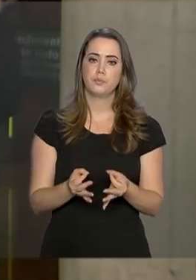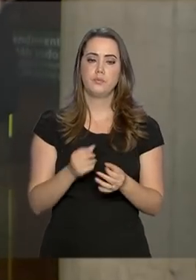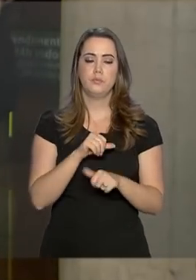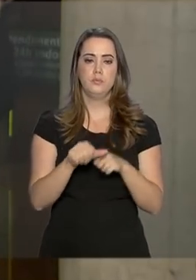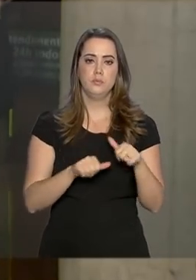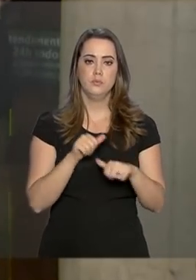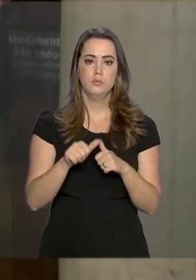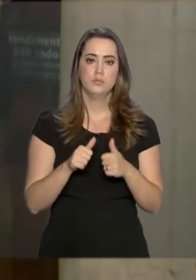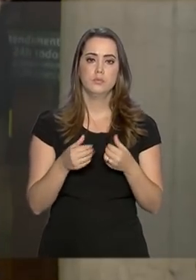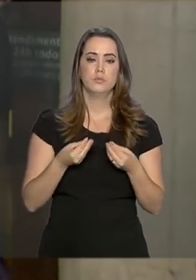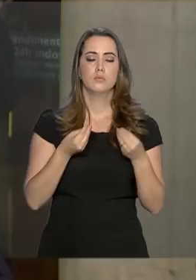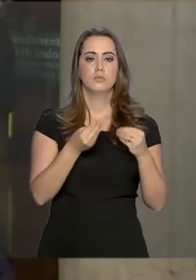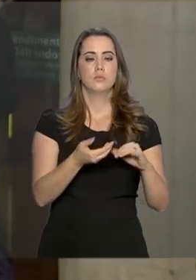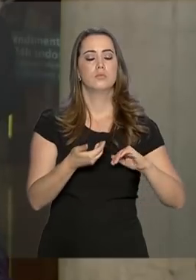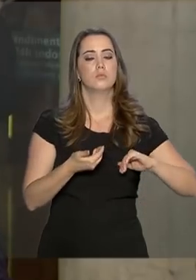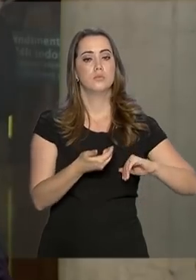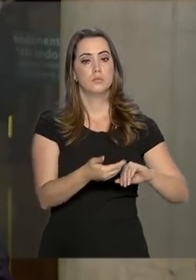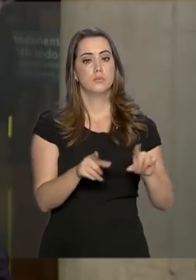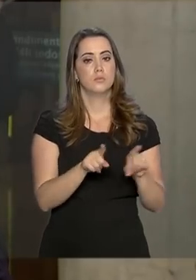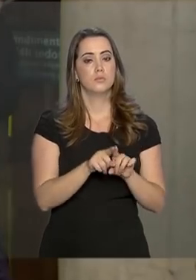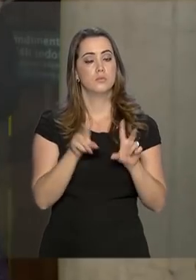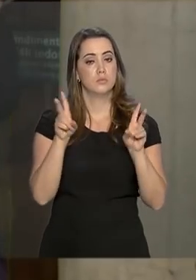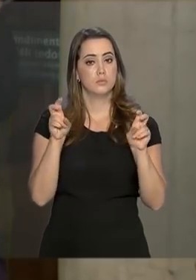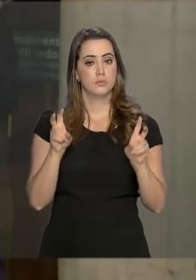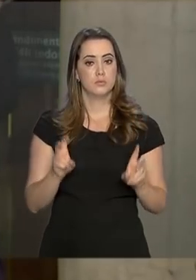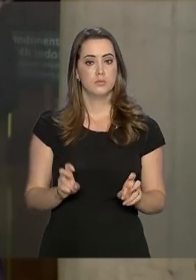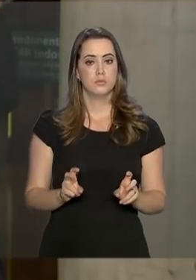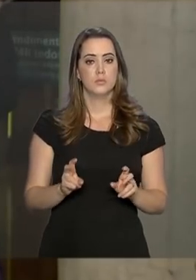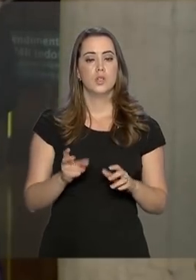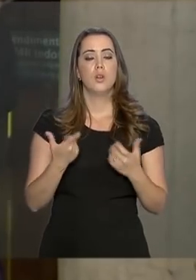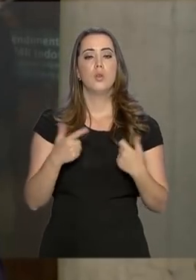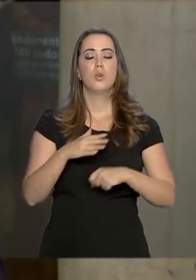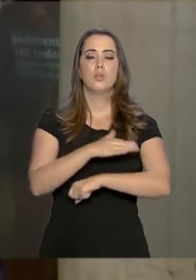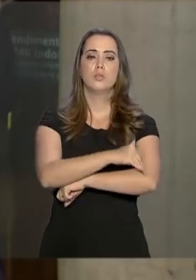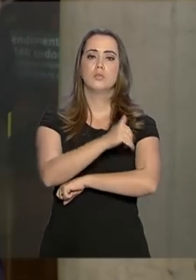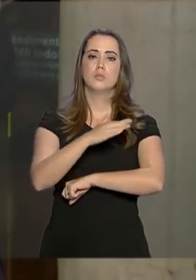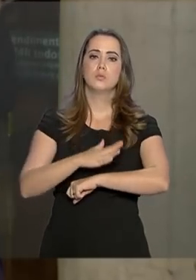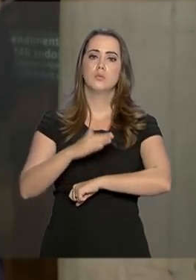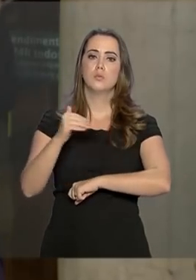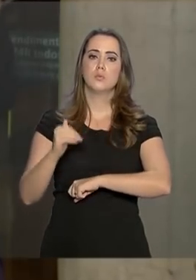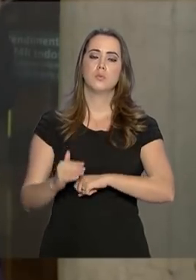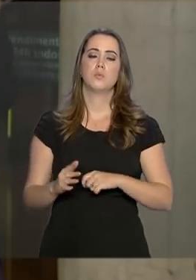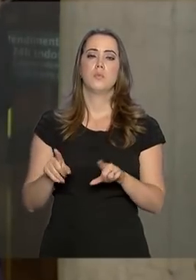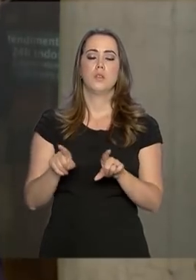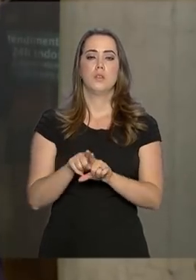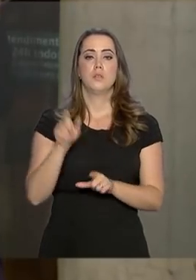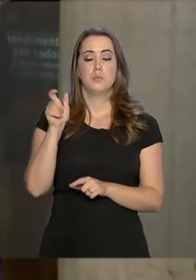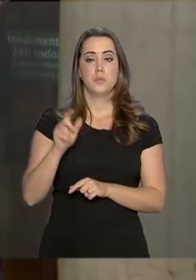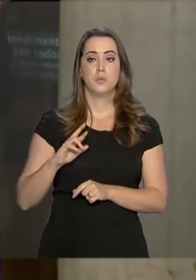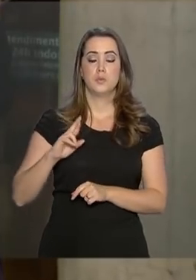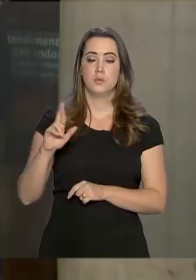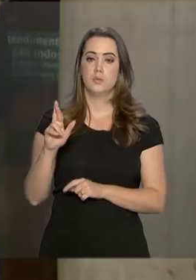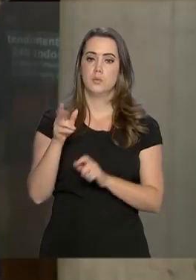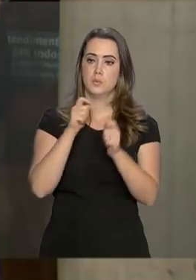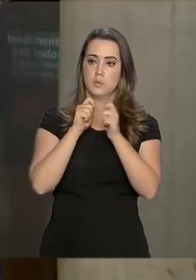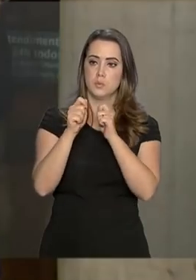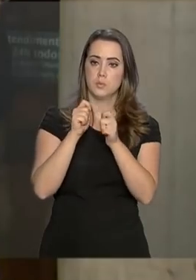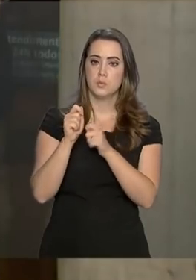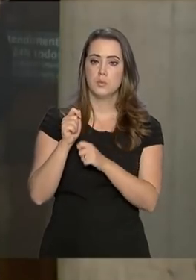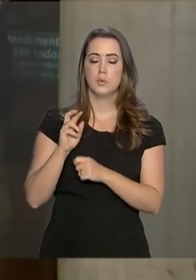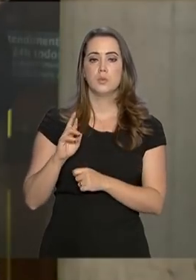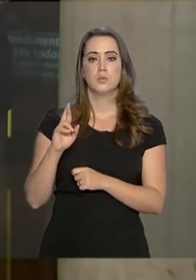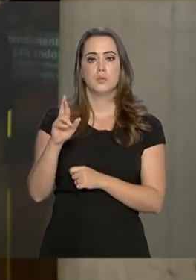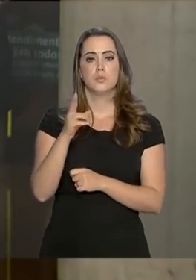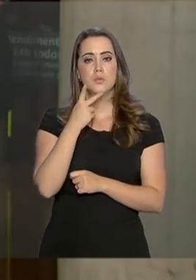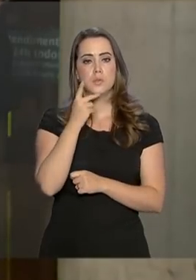reforma que será levada Também foi tratada a questão de Brumadinho O porta-voz da presidência da república, Otávio Rego Barros